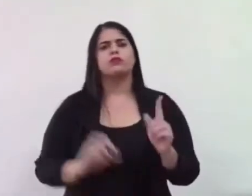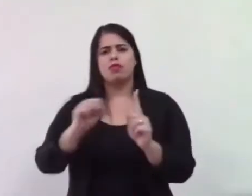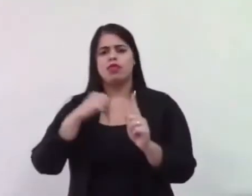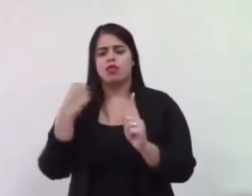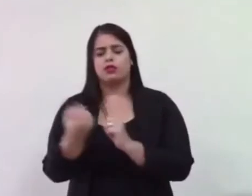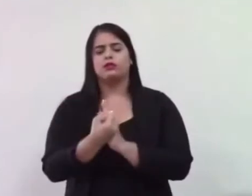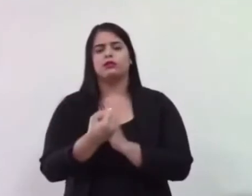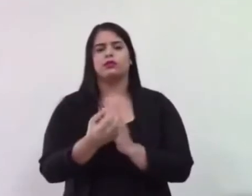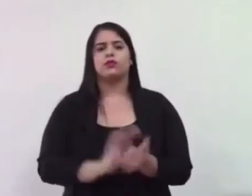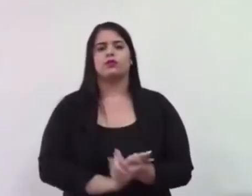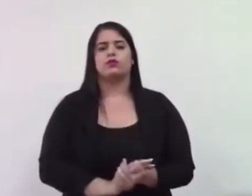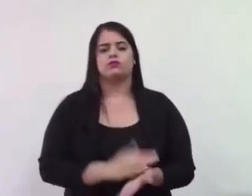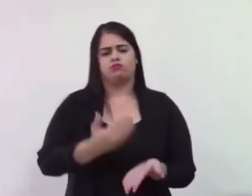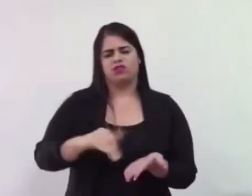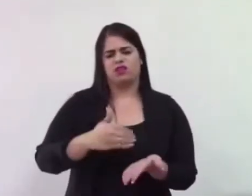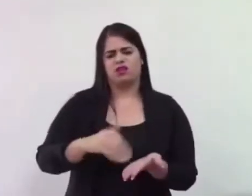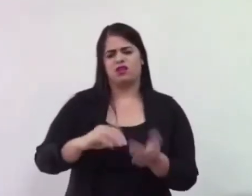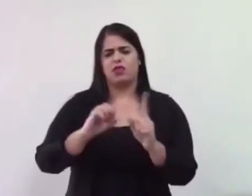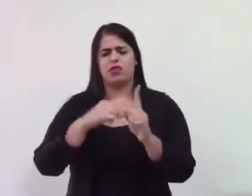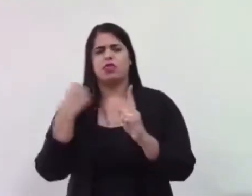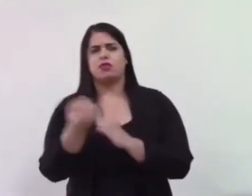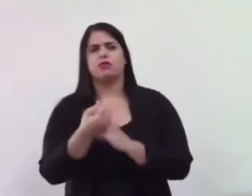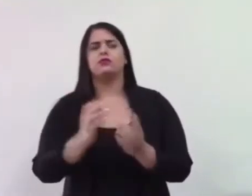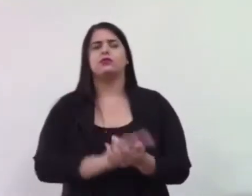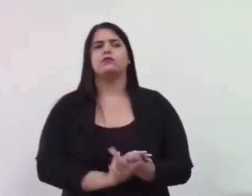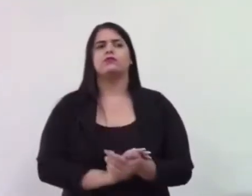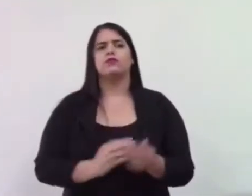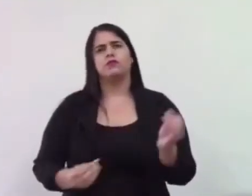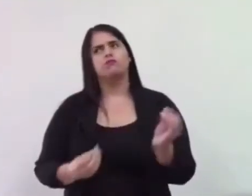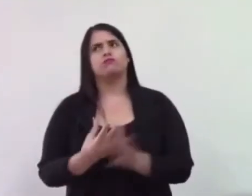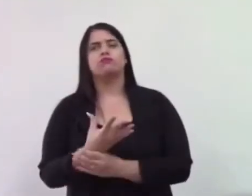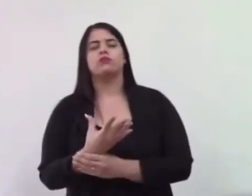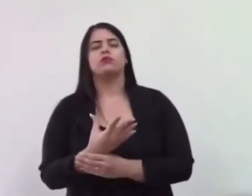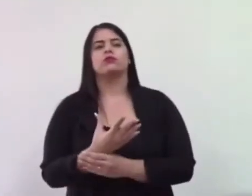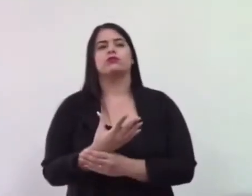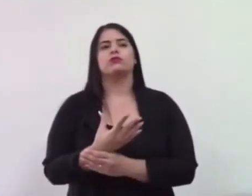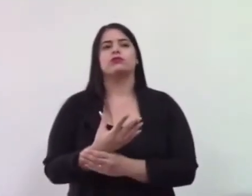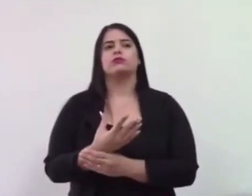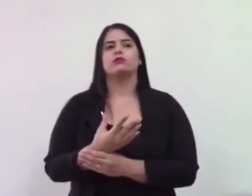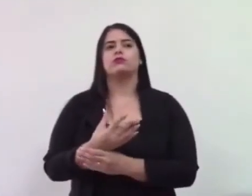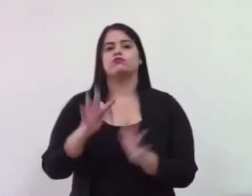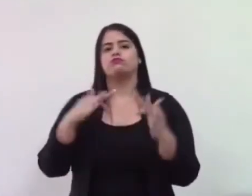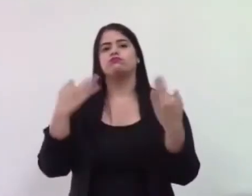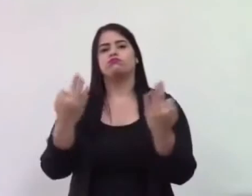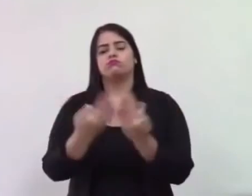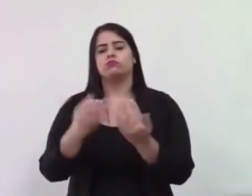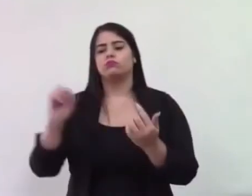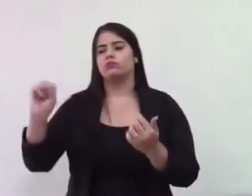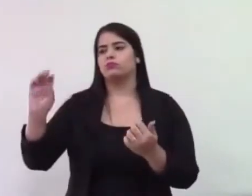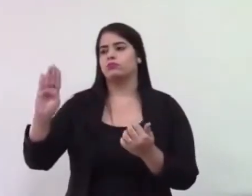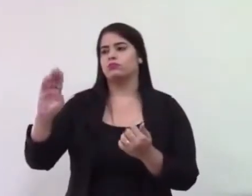uma emenda para fazer uma criação do Bolsa Família, do nosso município. Muito obrigado.